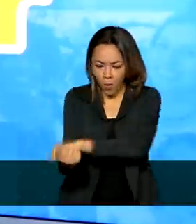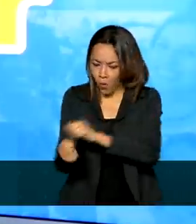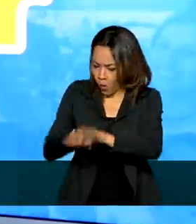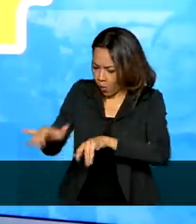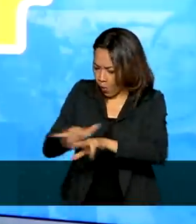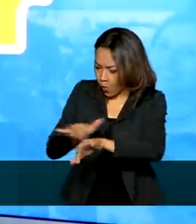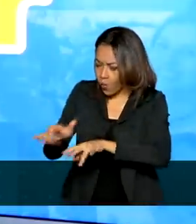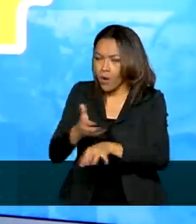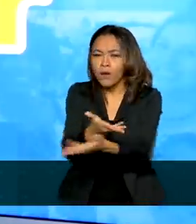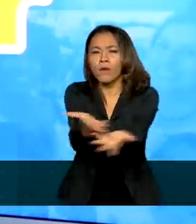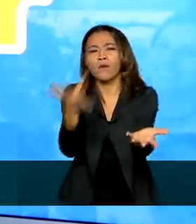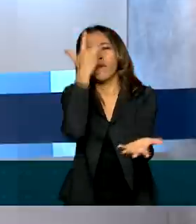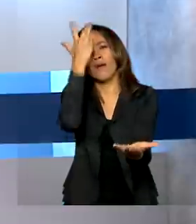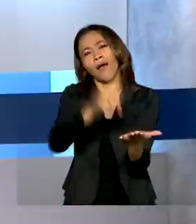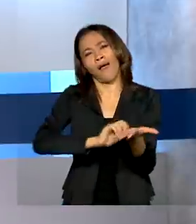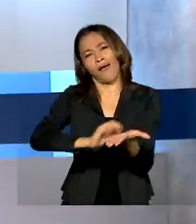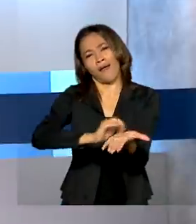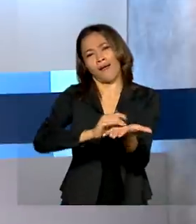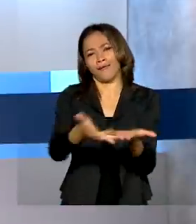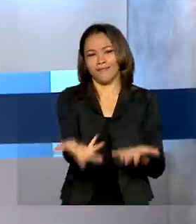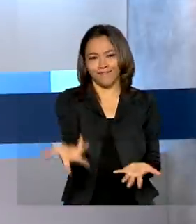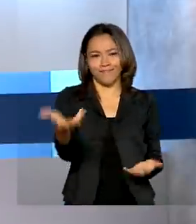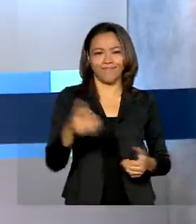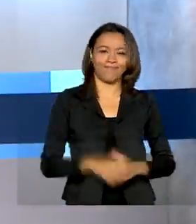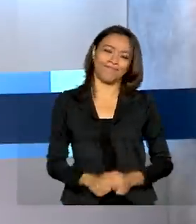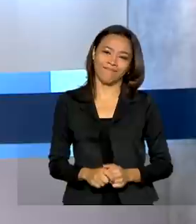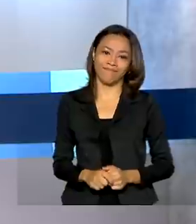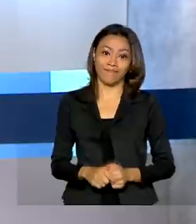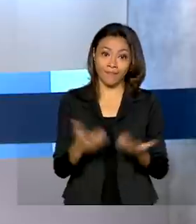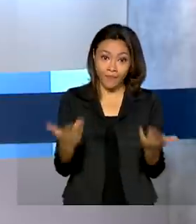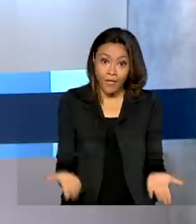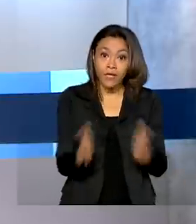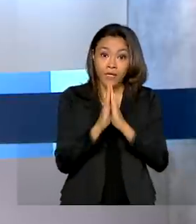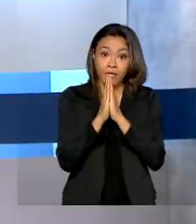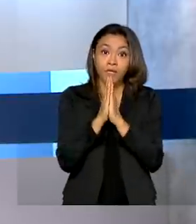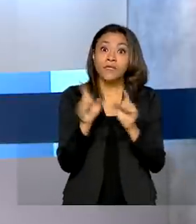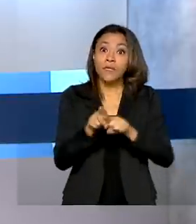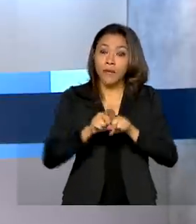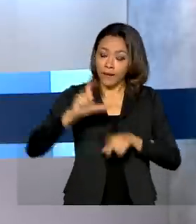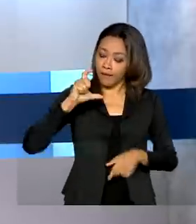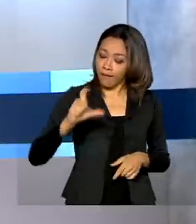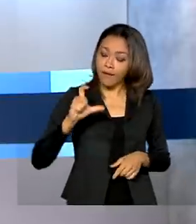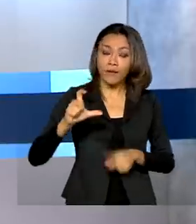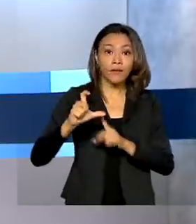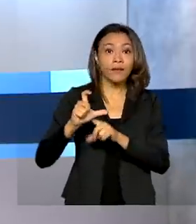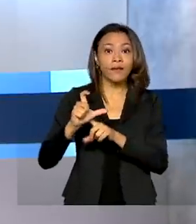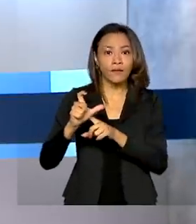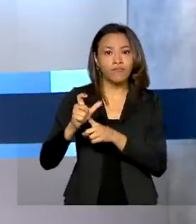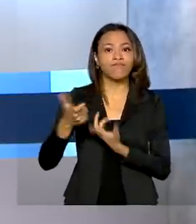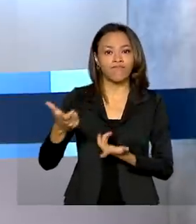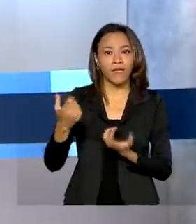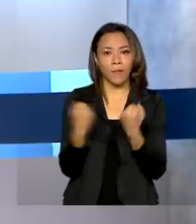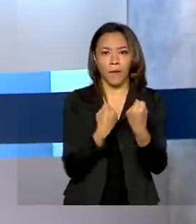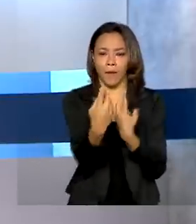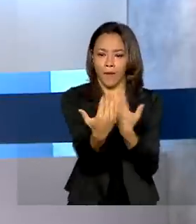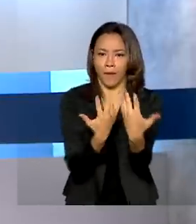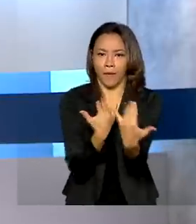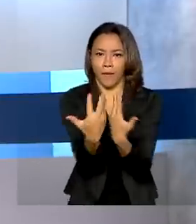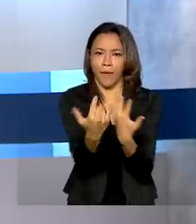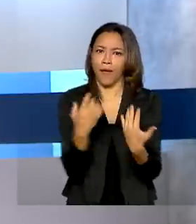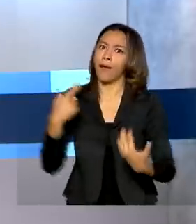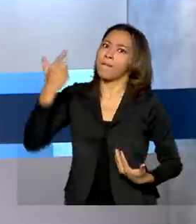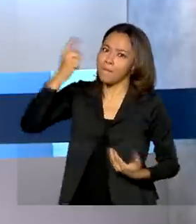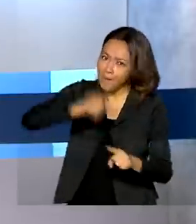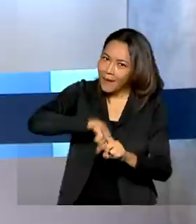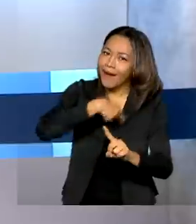governo na palma da mão dos brasileiros. E a carteira digital de trânsito é mais um dos 4 mil serviços